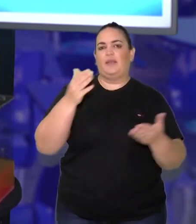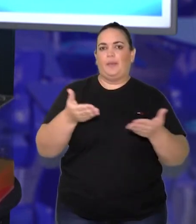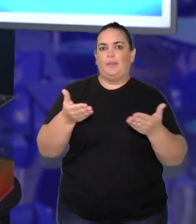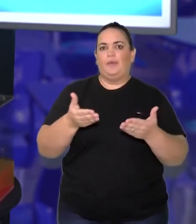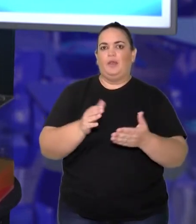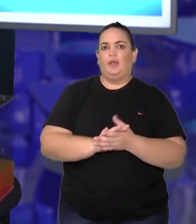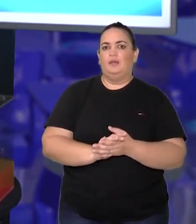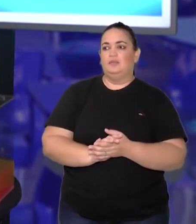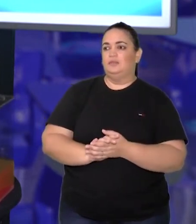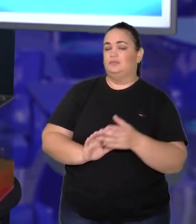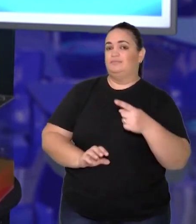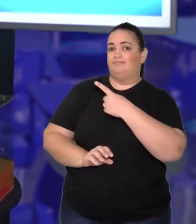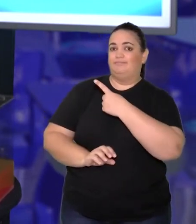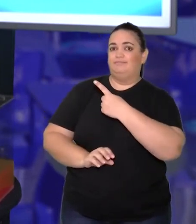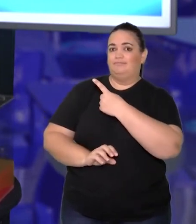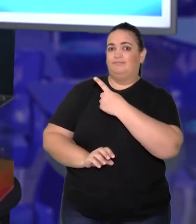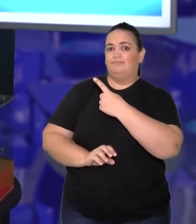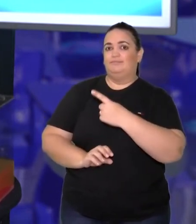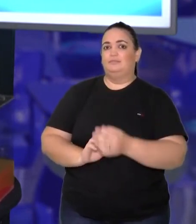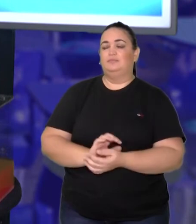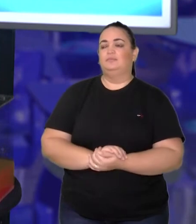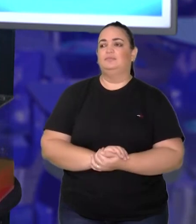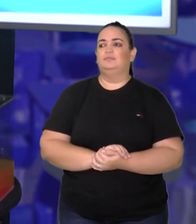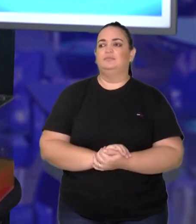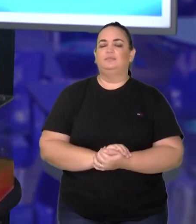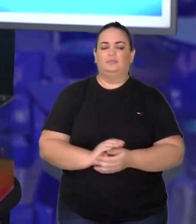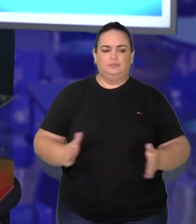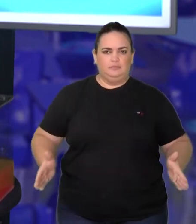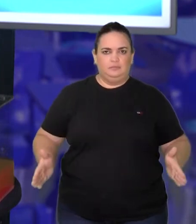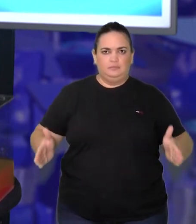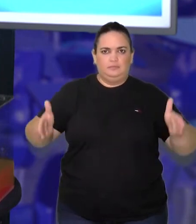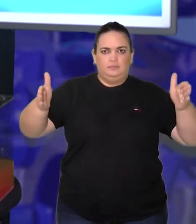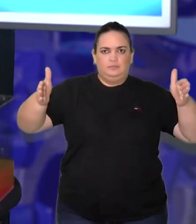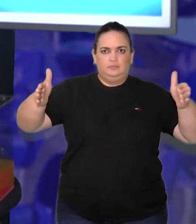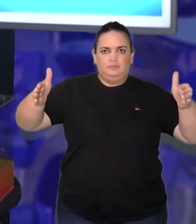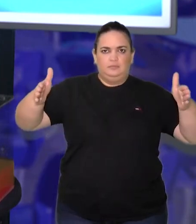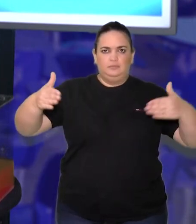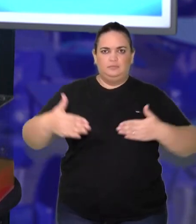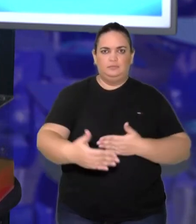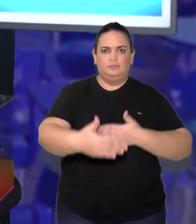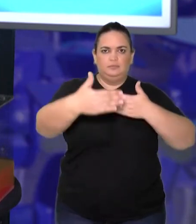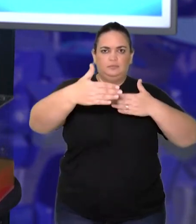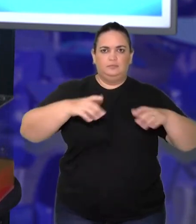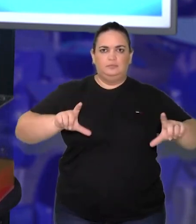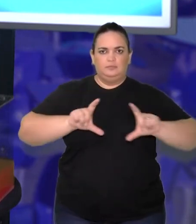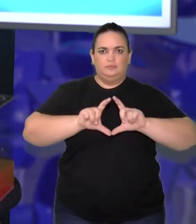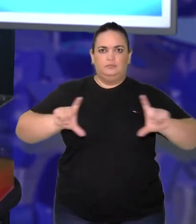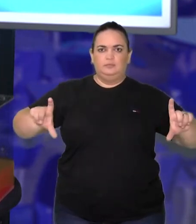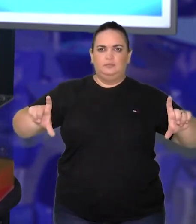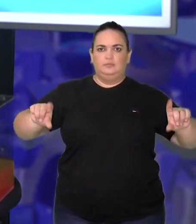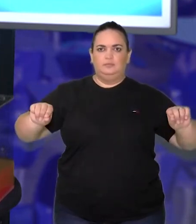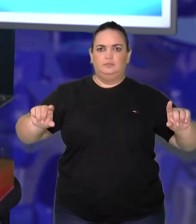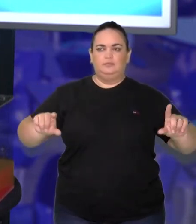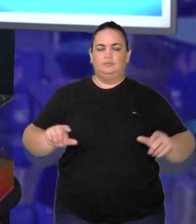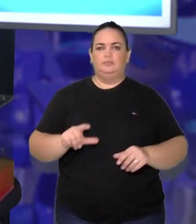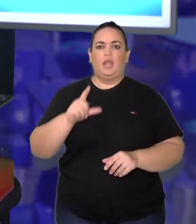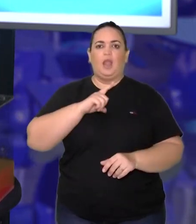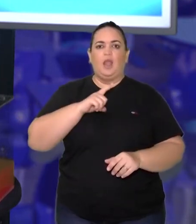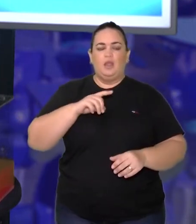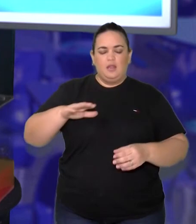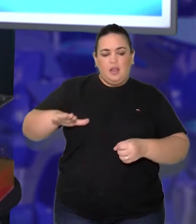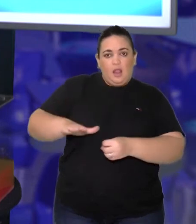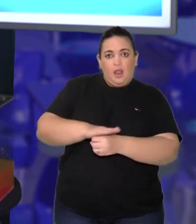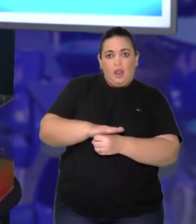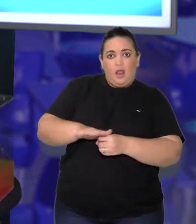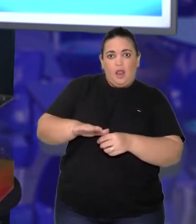O recipiente, no formato retangular, ele está com um nível determinado de